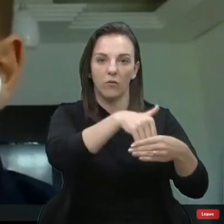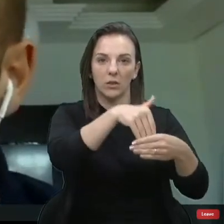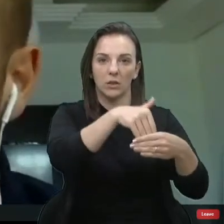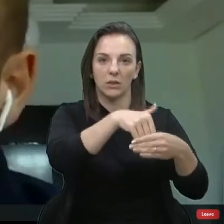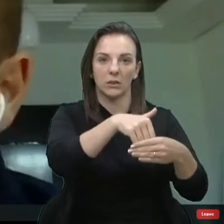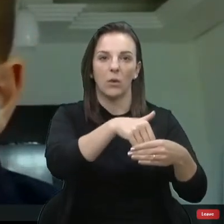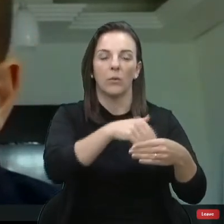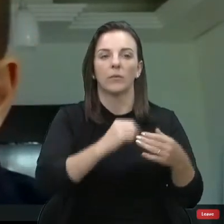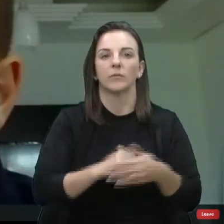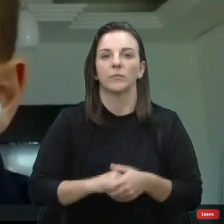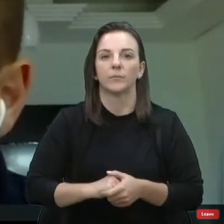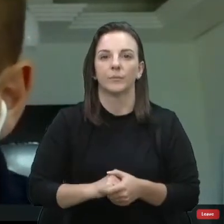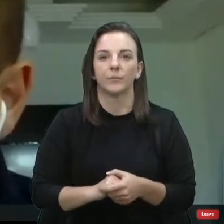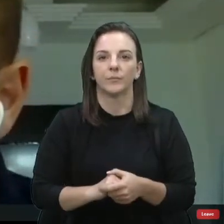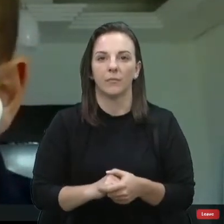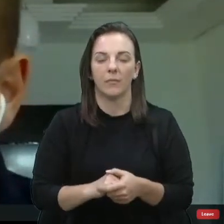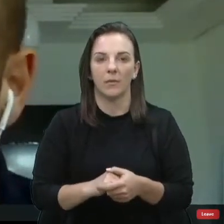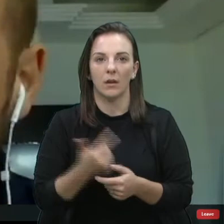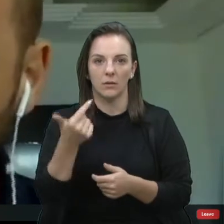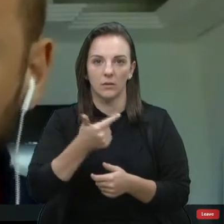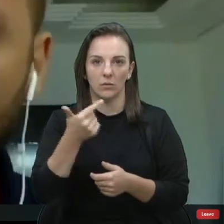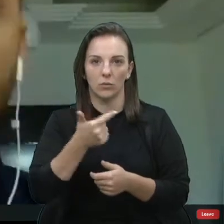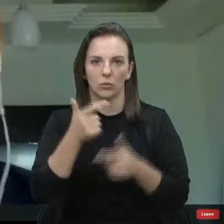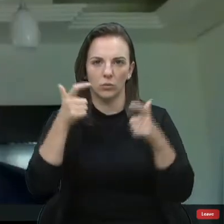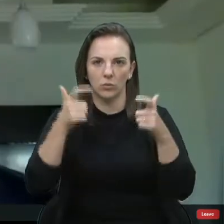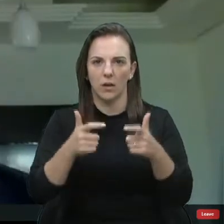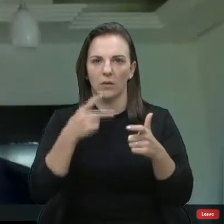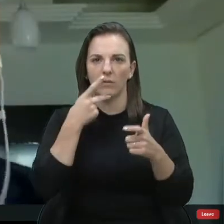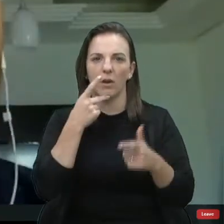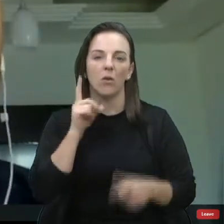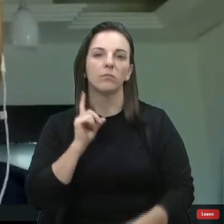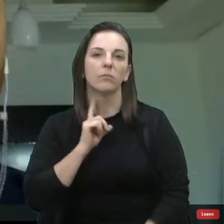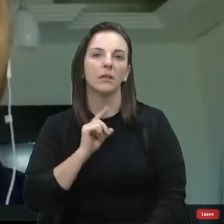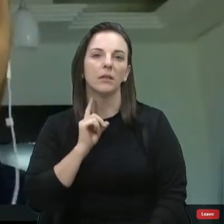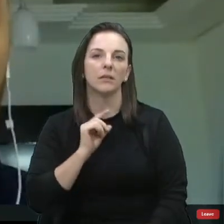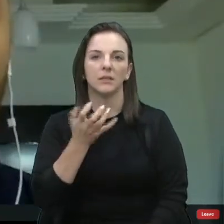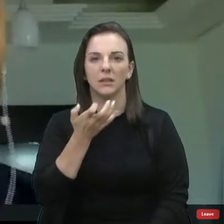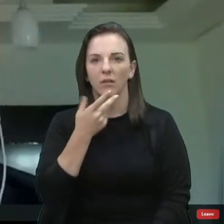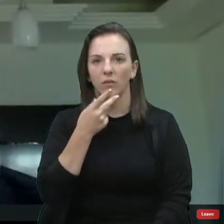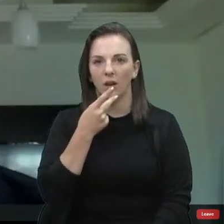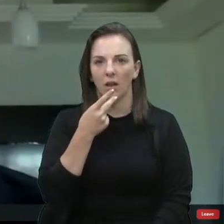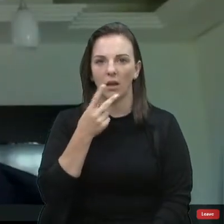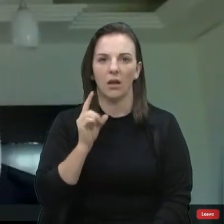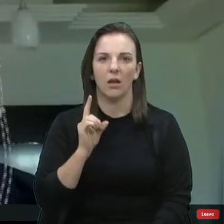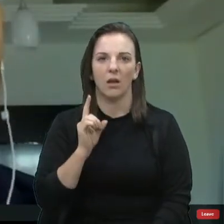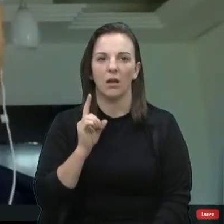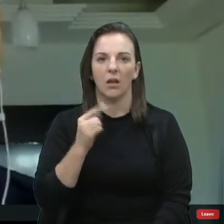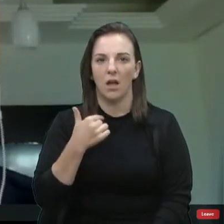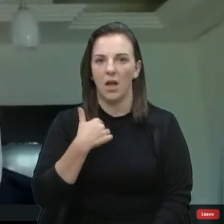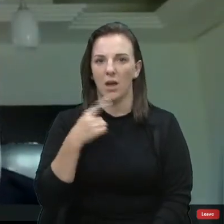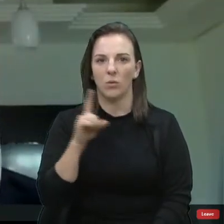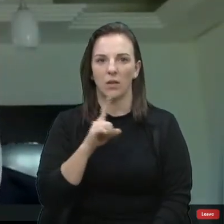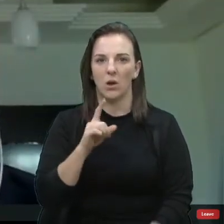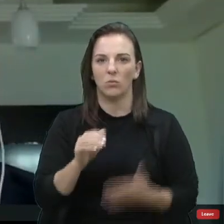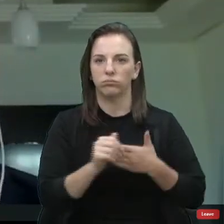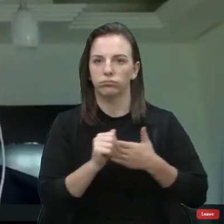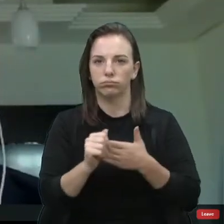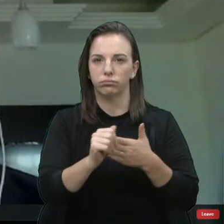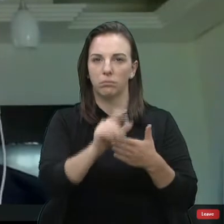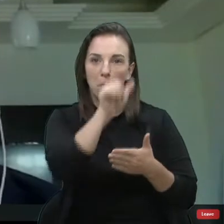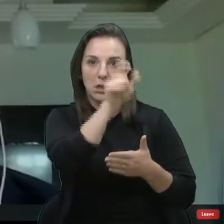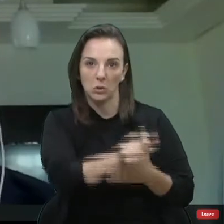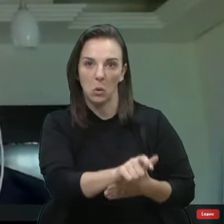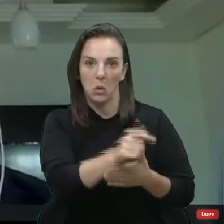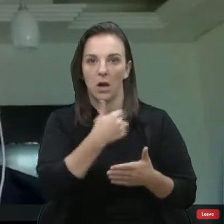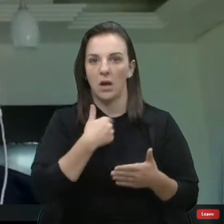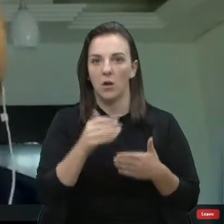lugar, a vereadora Denise citou Minas Gerais, né? Queria dizer, vereadora, que eu não sigo pessoas, né? Eu sigo ideias, né? Eu vejo